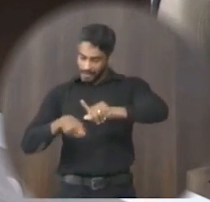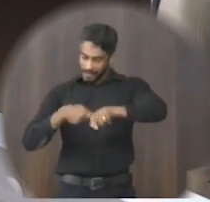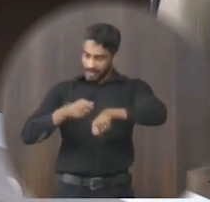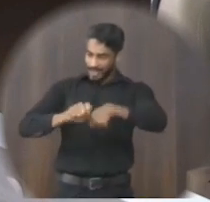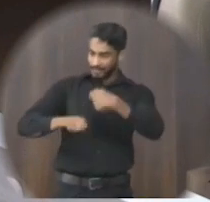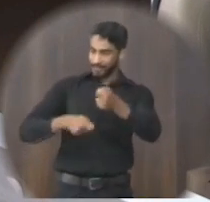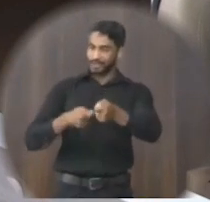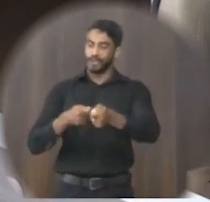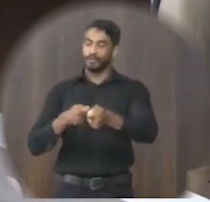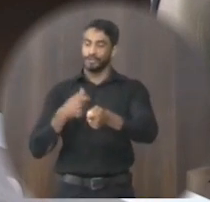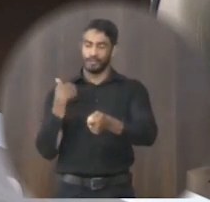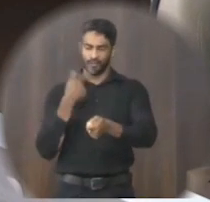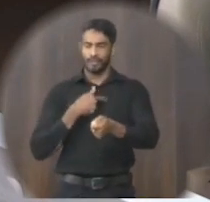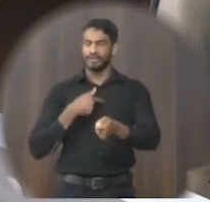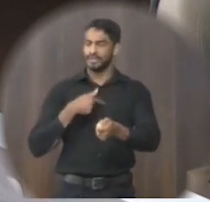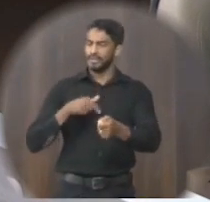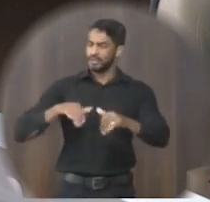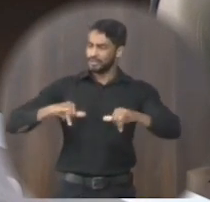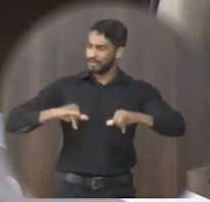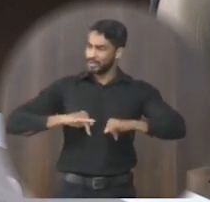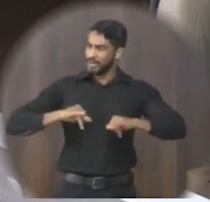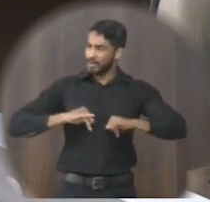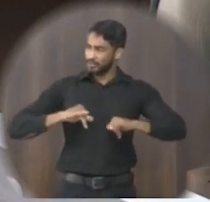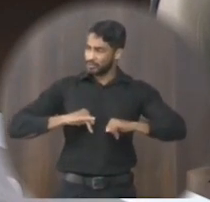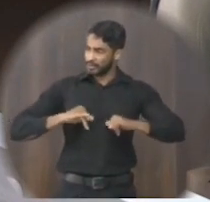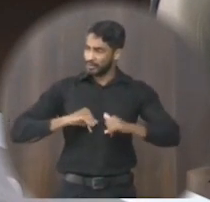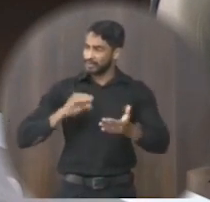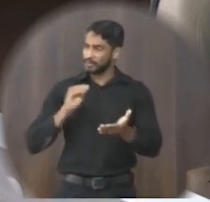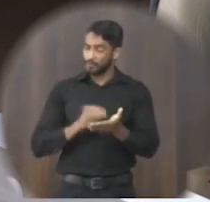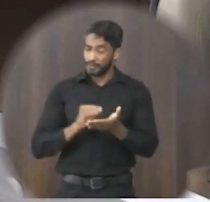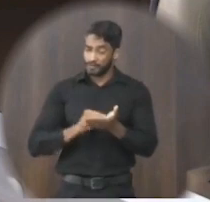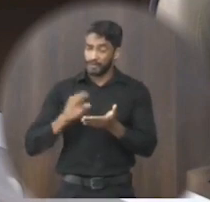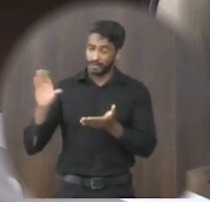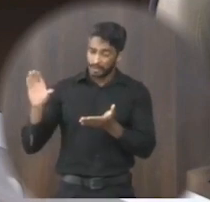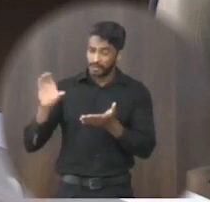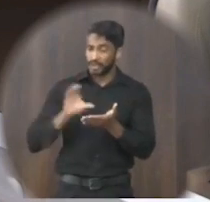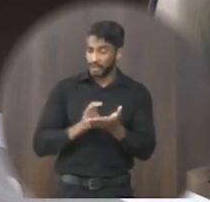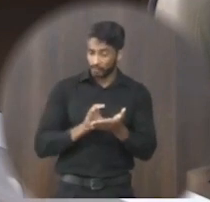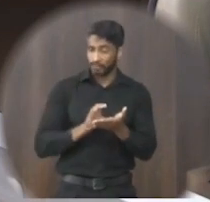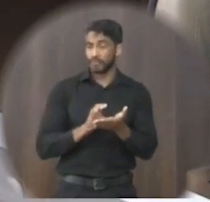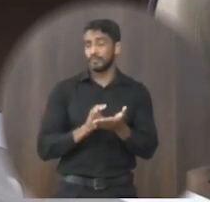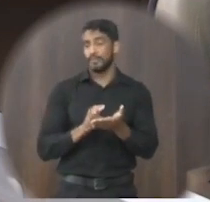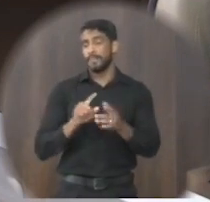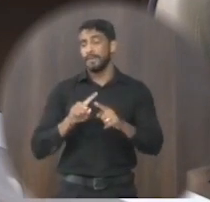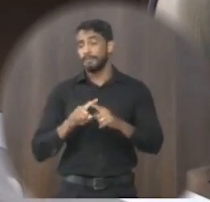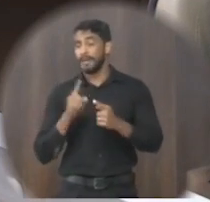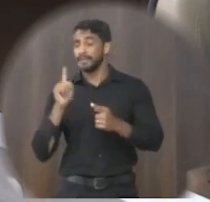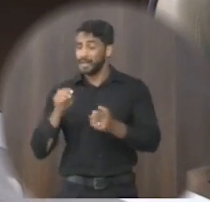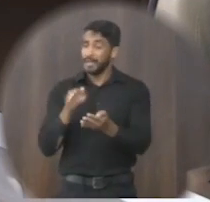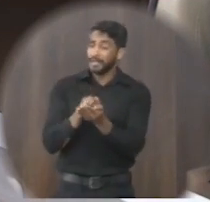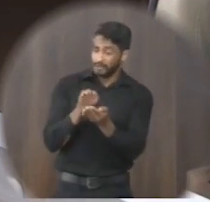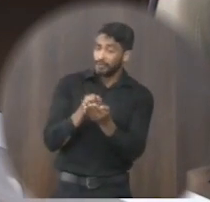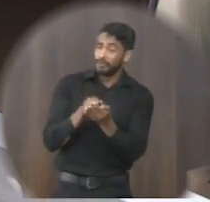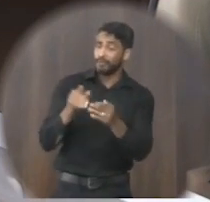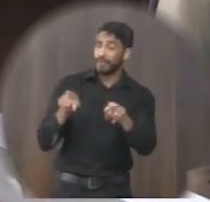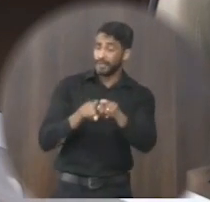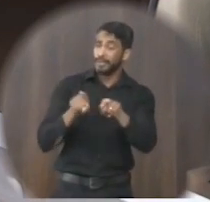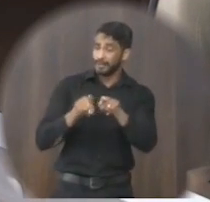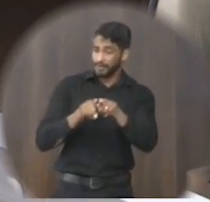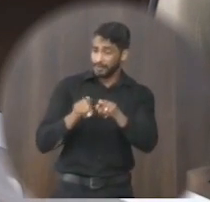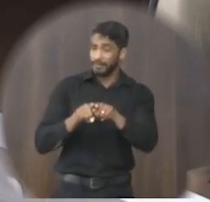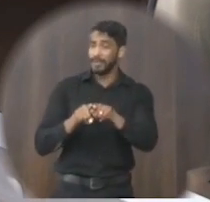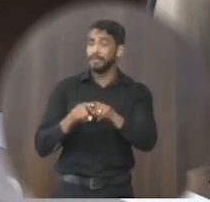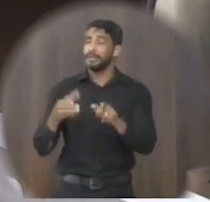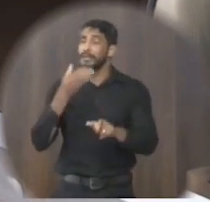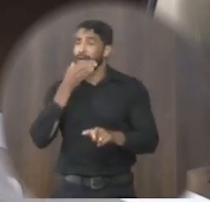a gente está sofrendo com a falta de verba então é uma questão de economia também é uma questão do